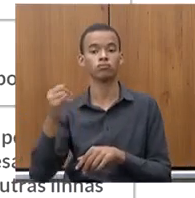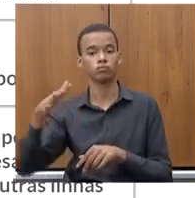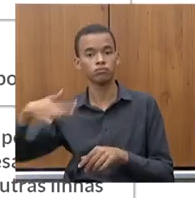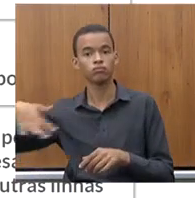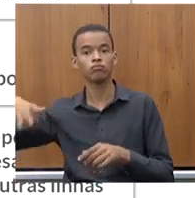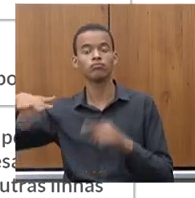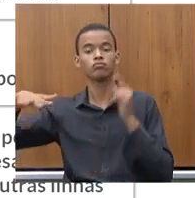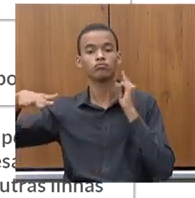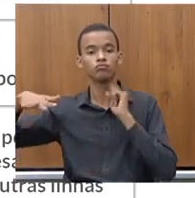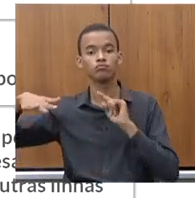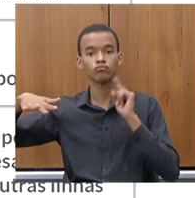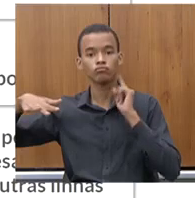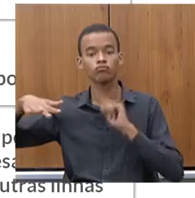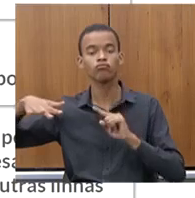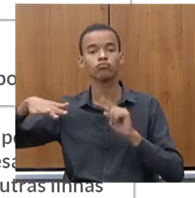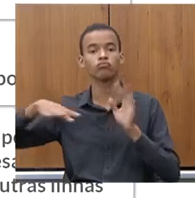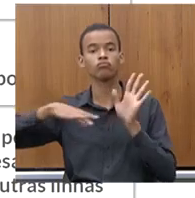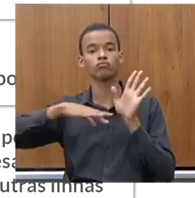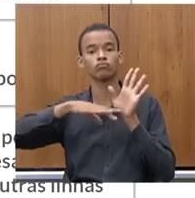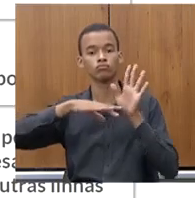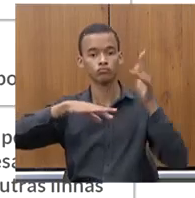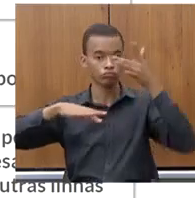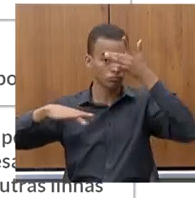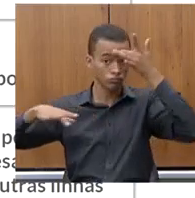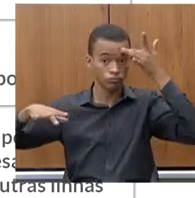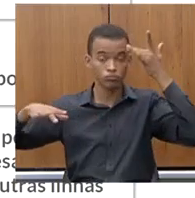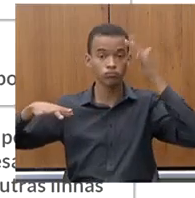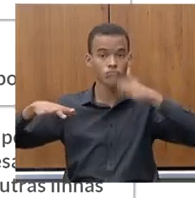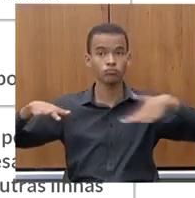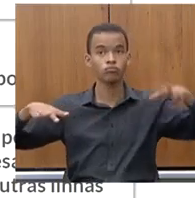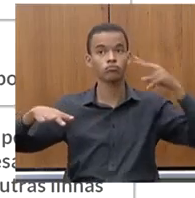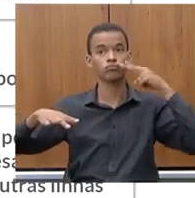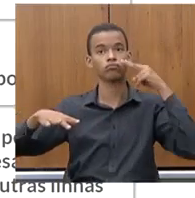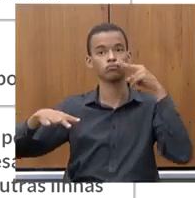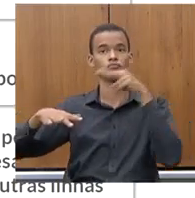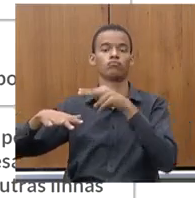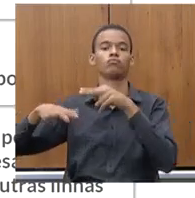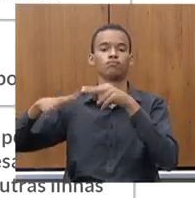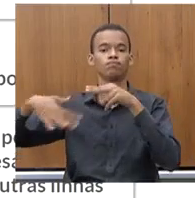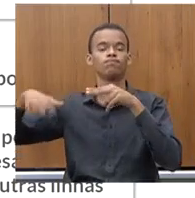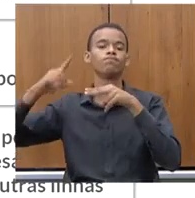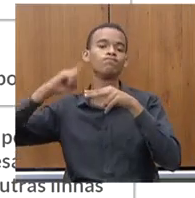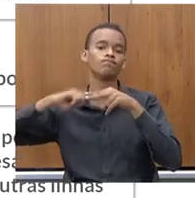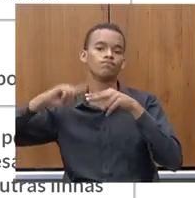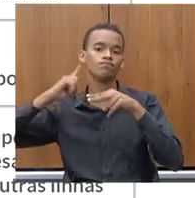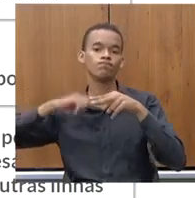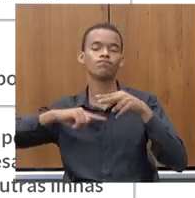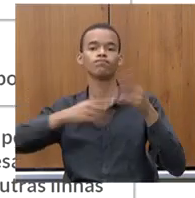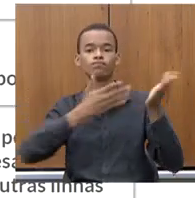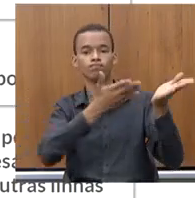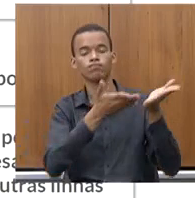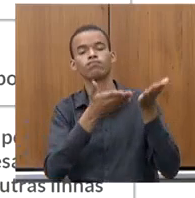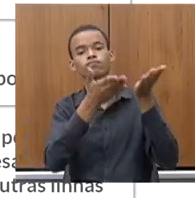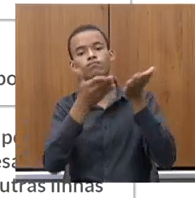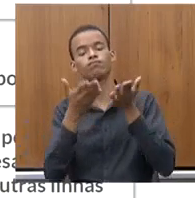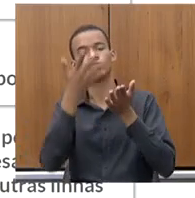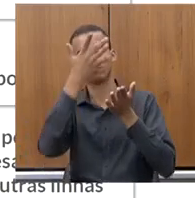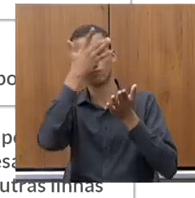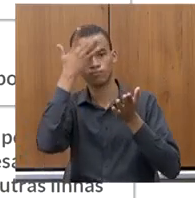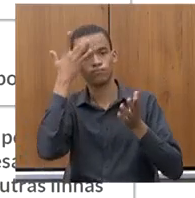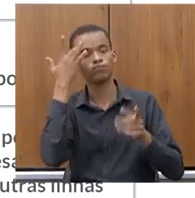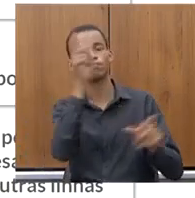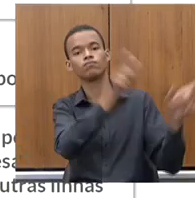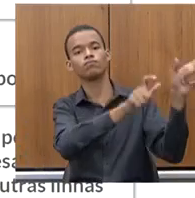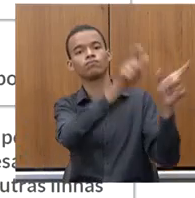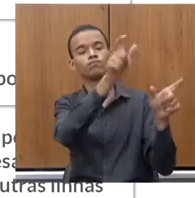global para a atração de centros de P&D que vão vir para cá doutores, mestres,